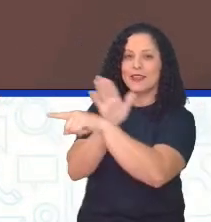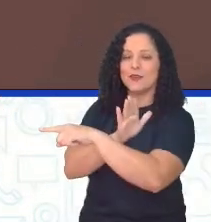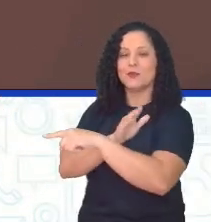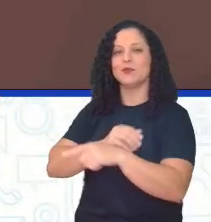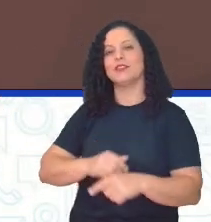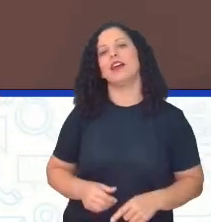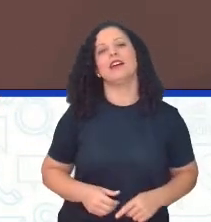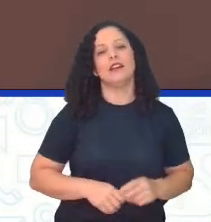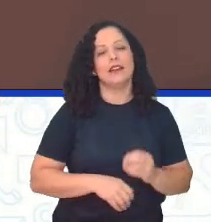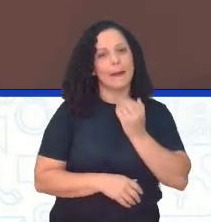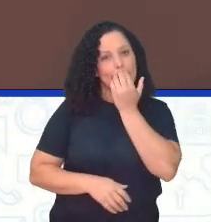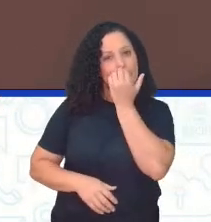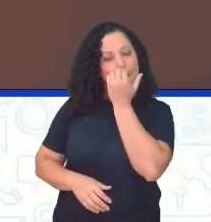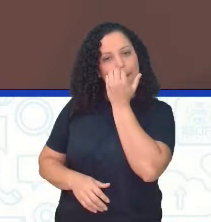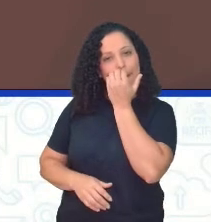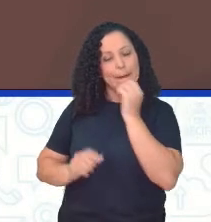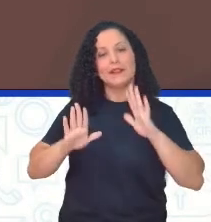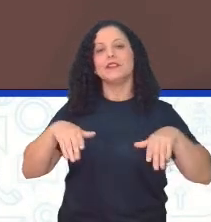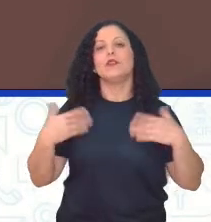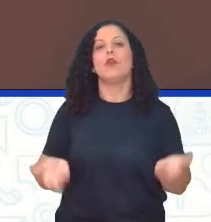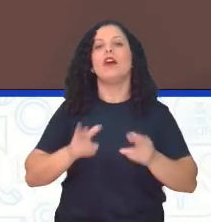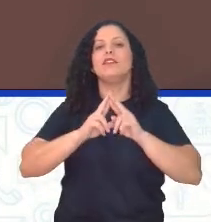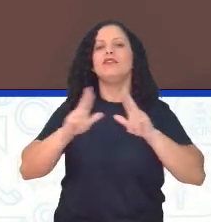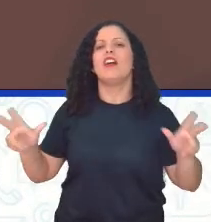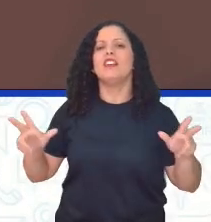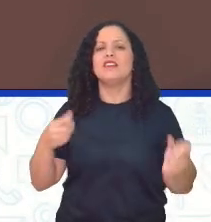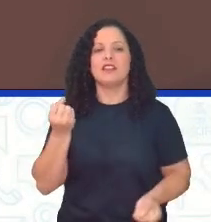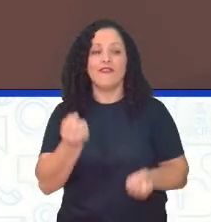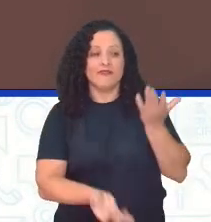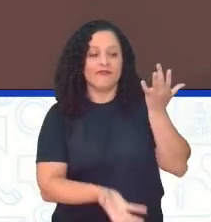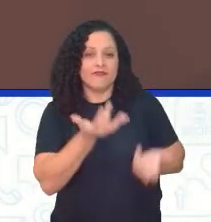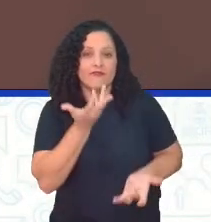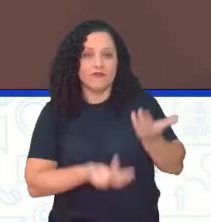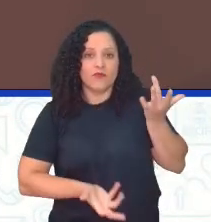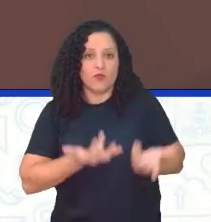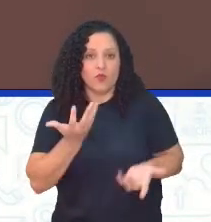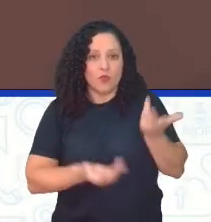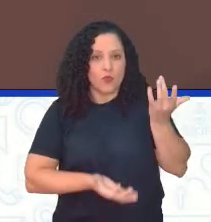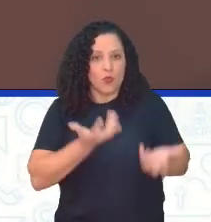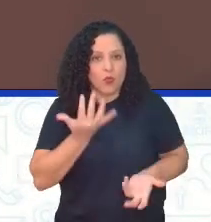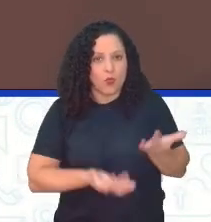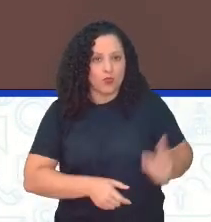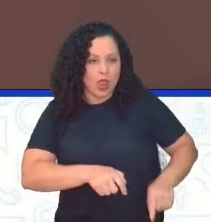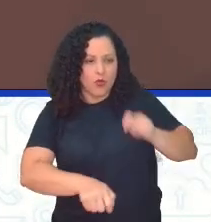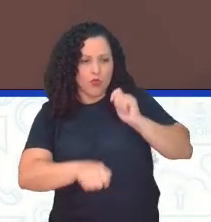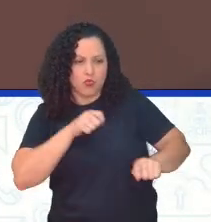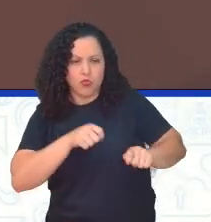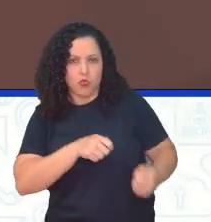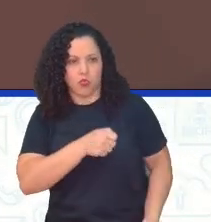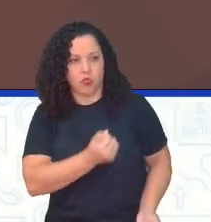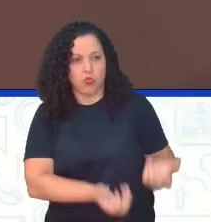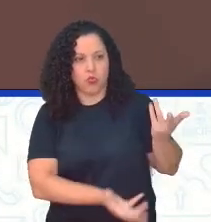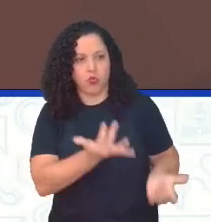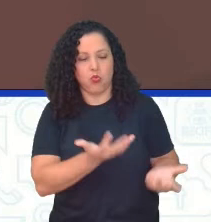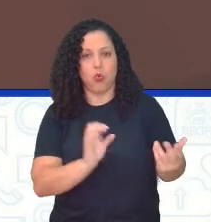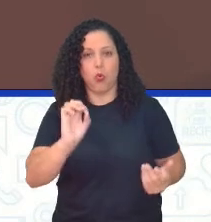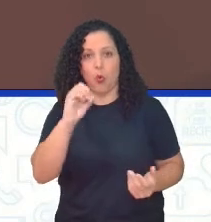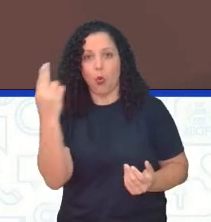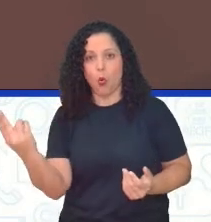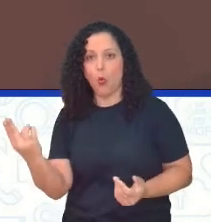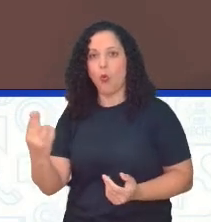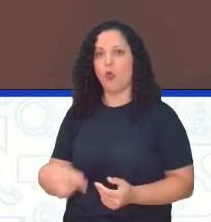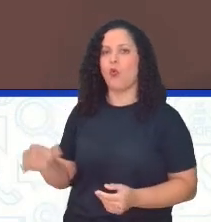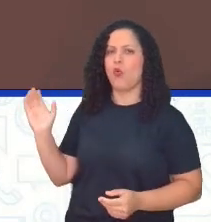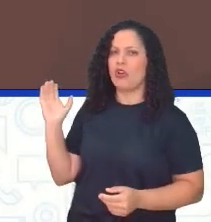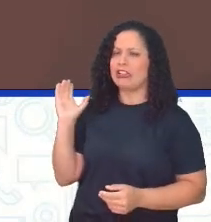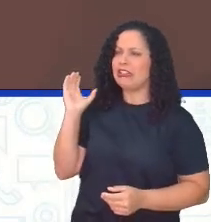Qual é a diferença entre incêndio e queimada? Será que o Sete Manos já está ligado nisso aí?